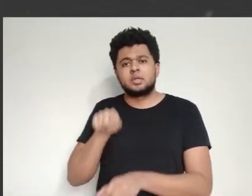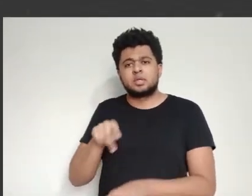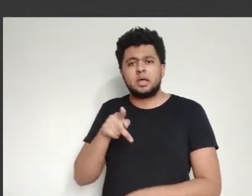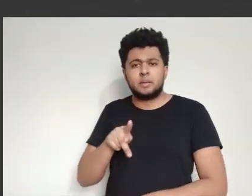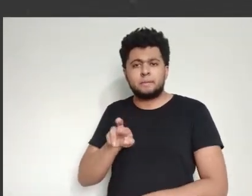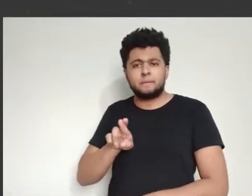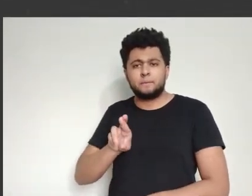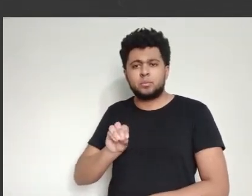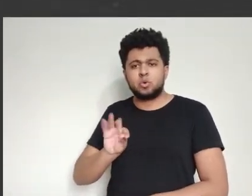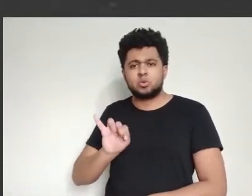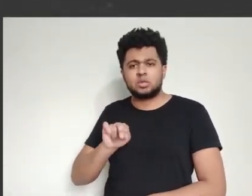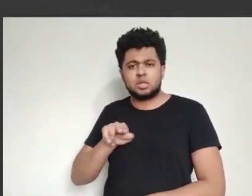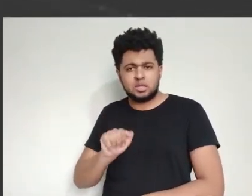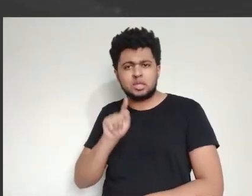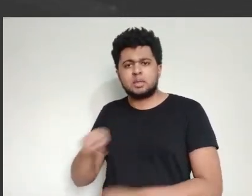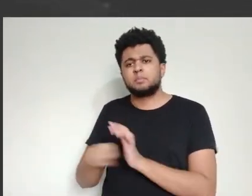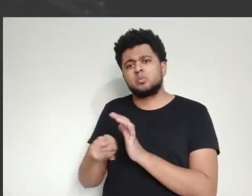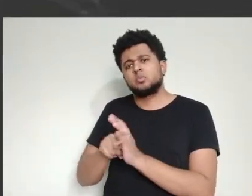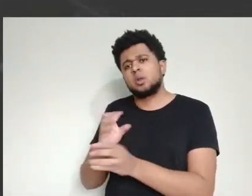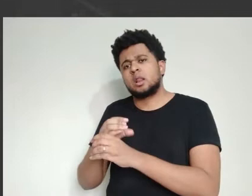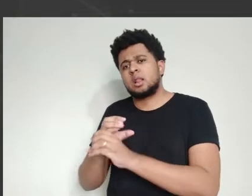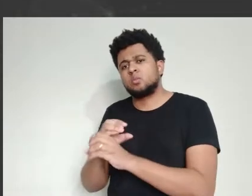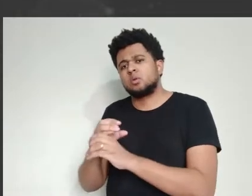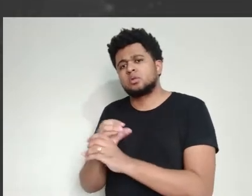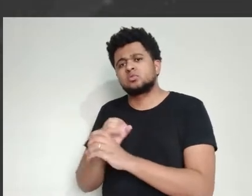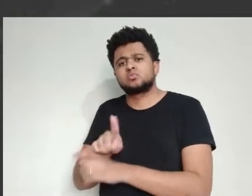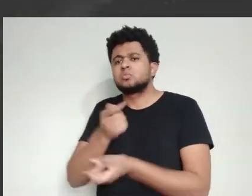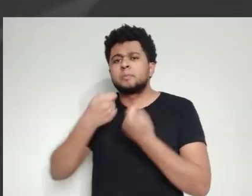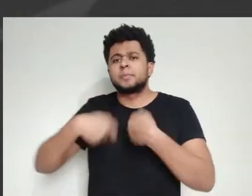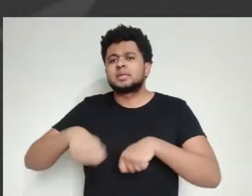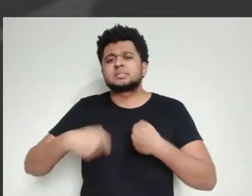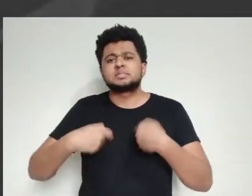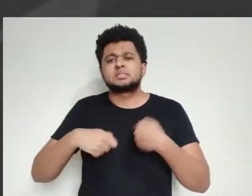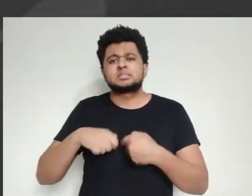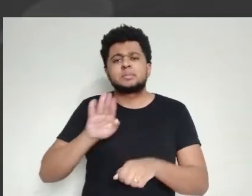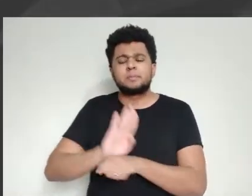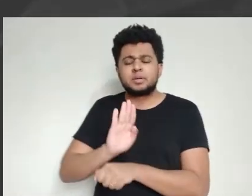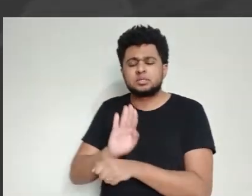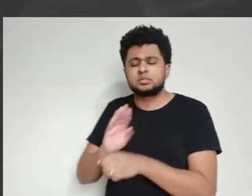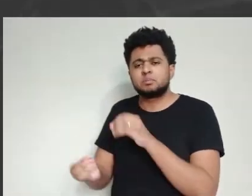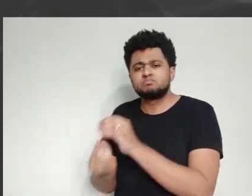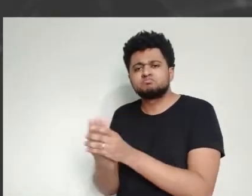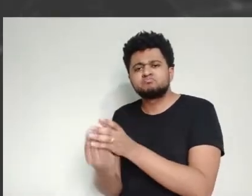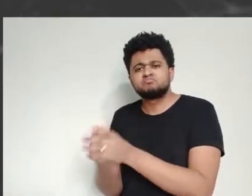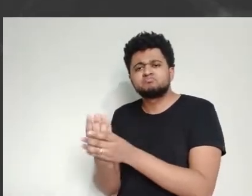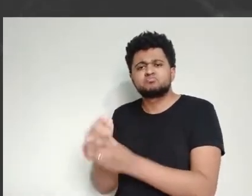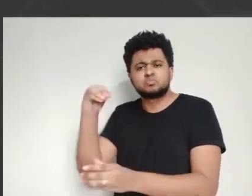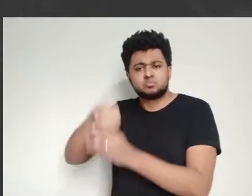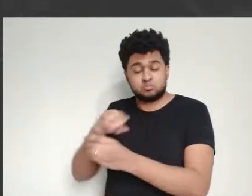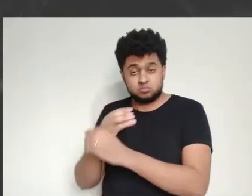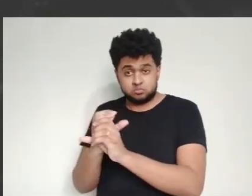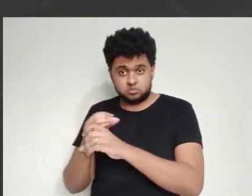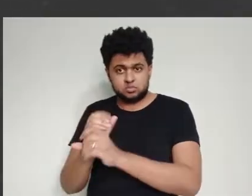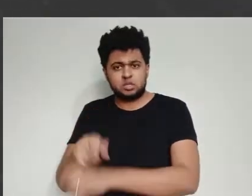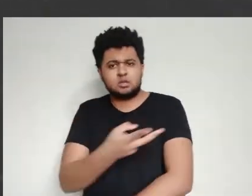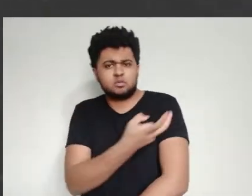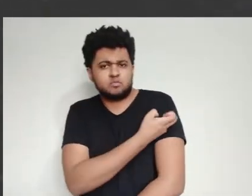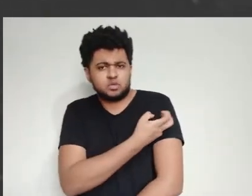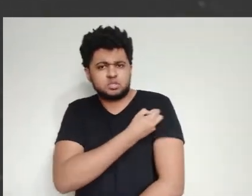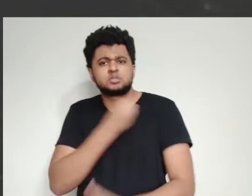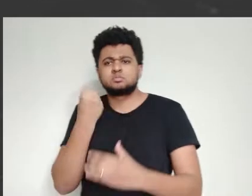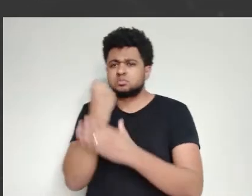chamadas vacinas recombinantes, que são somente uma proteína ou outras proteínas do micro-organismo.